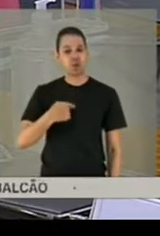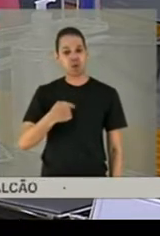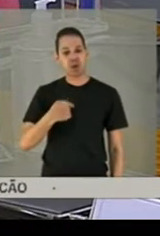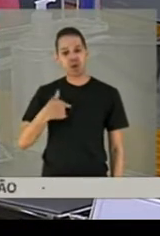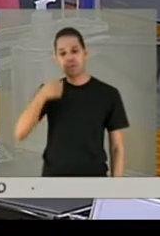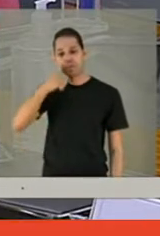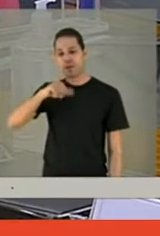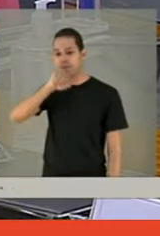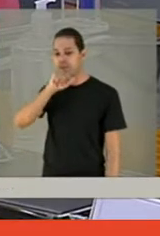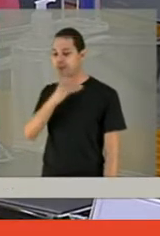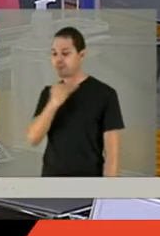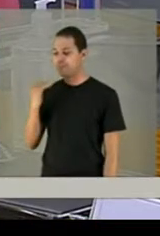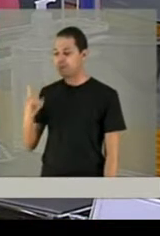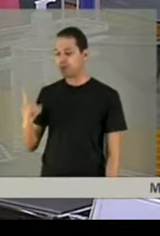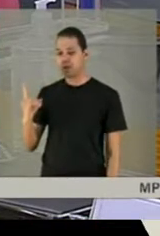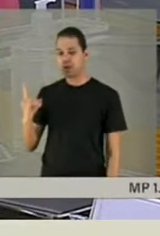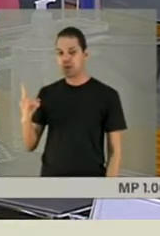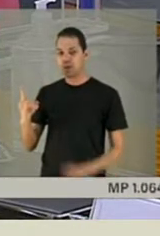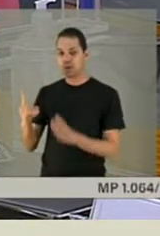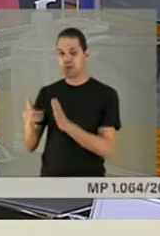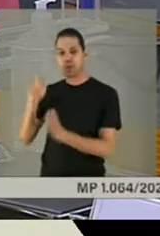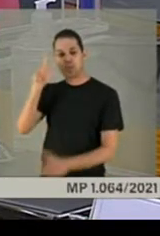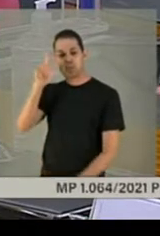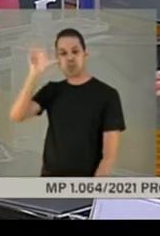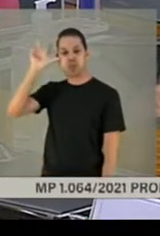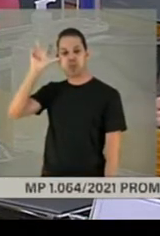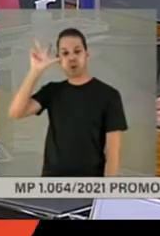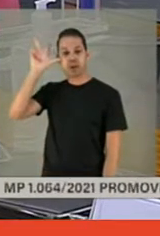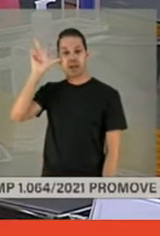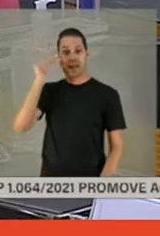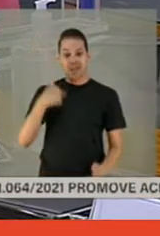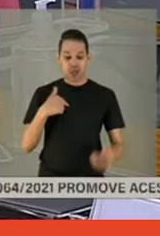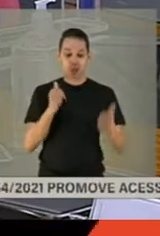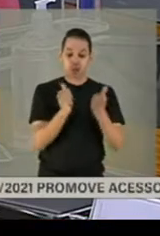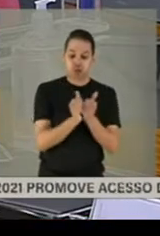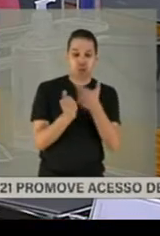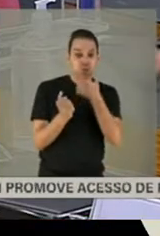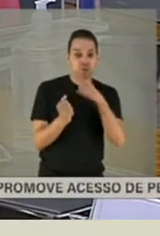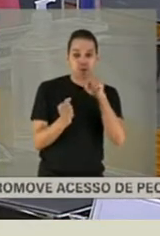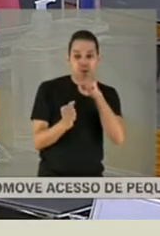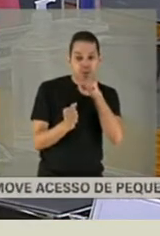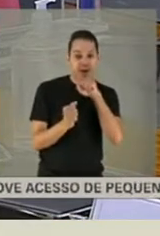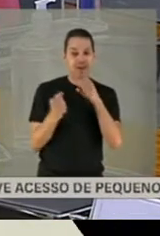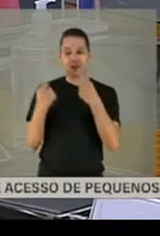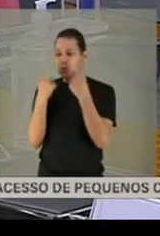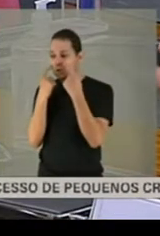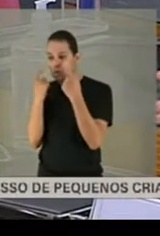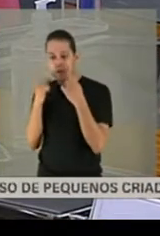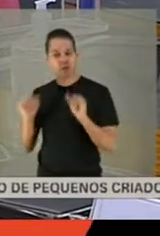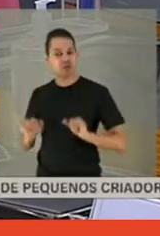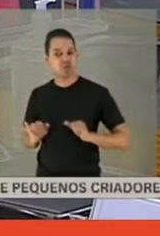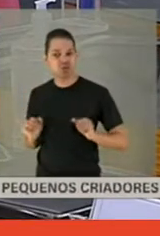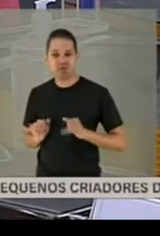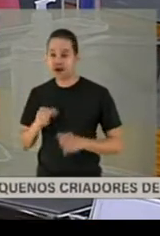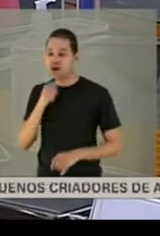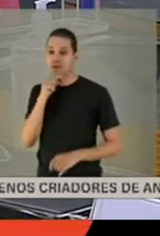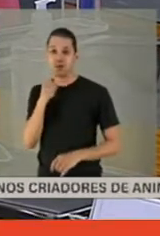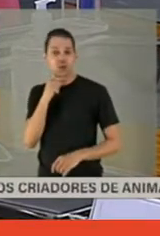minha mãe tinha falecido há dois dias e já tive que estar com meu pai no hospital. Não tive nem oportunidade de chorar, nem nada do tipo.